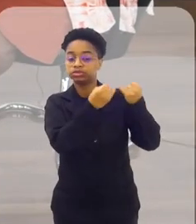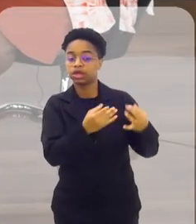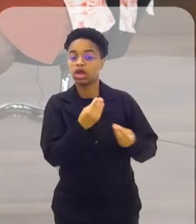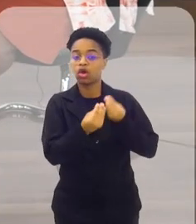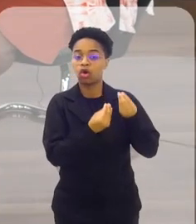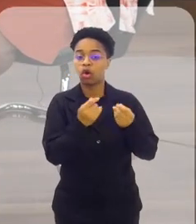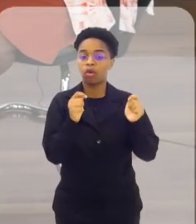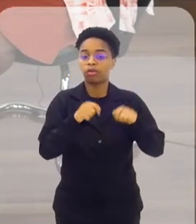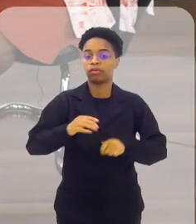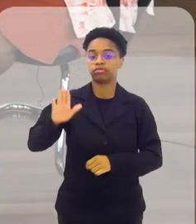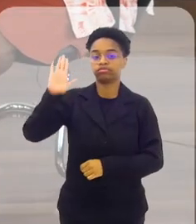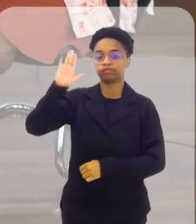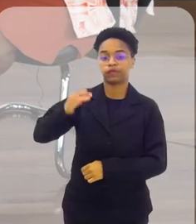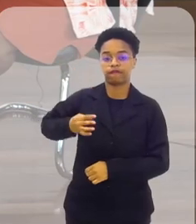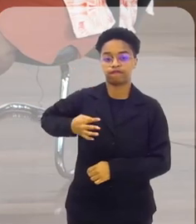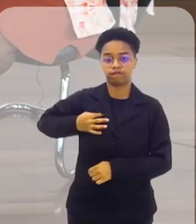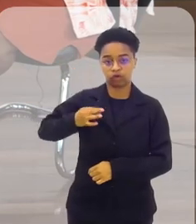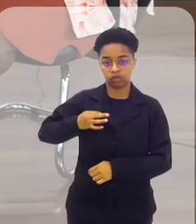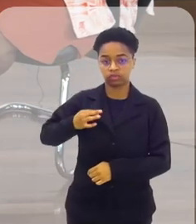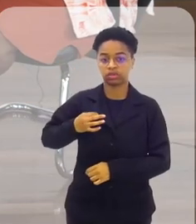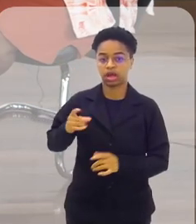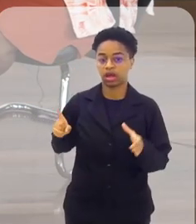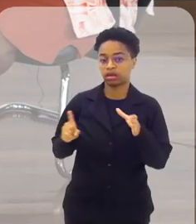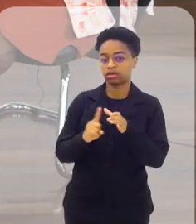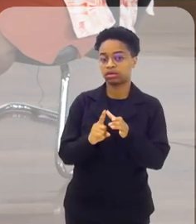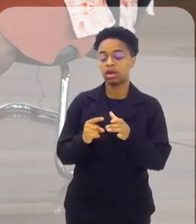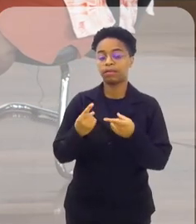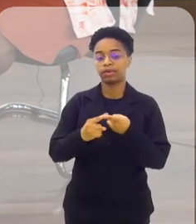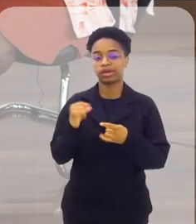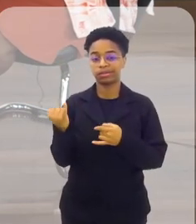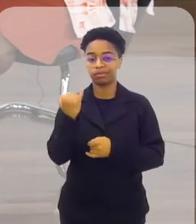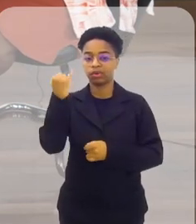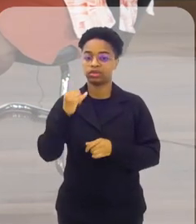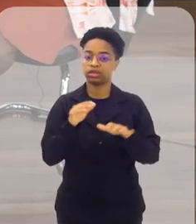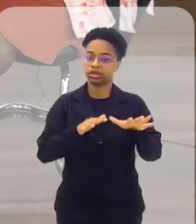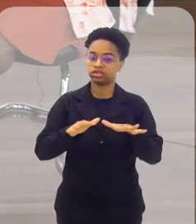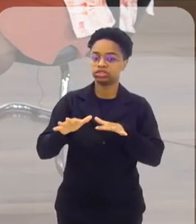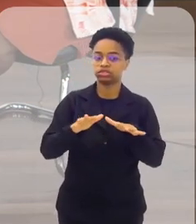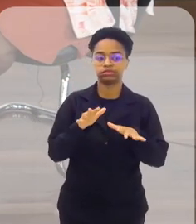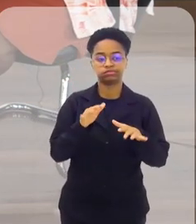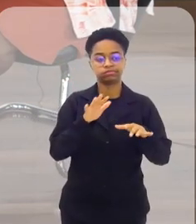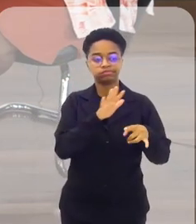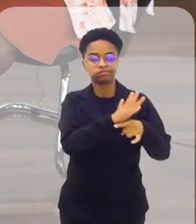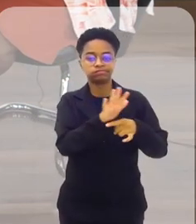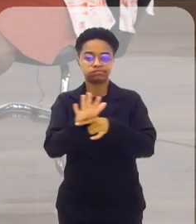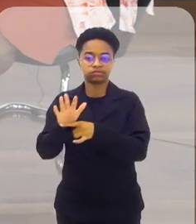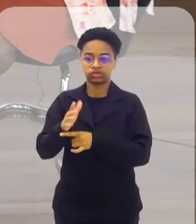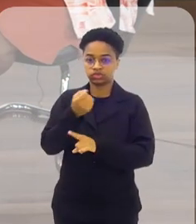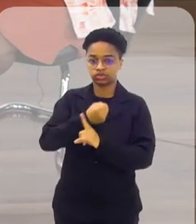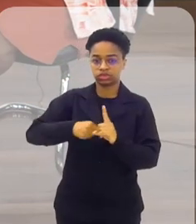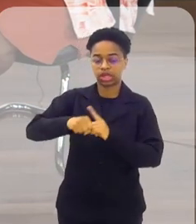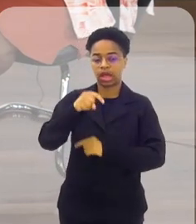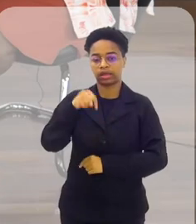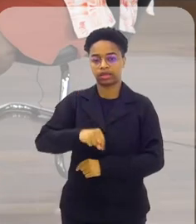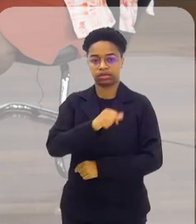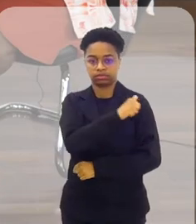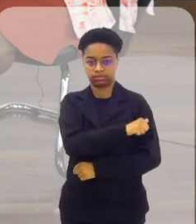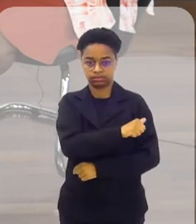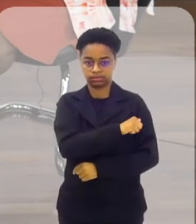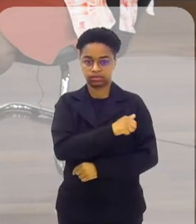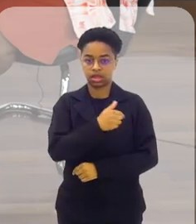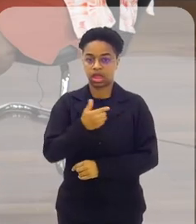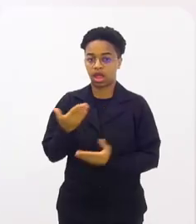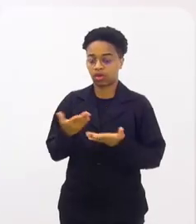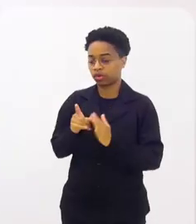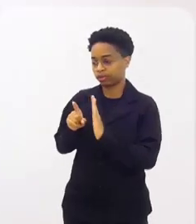para ser voluntário na Cruz Vermelha. Isso é muito importante para uma mobilização da nossa sociedade carioca e fluminense no Rio de Janeiro.